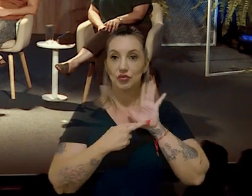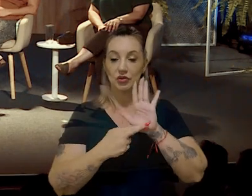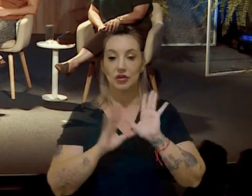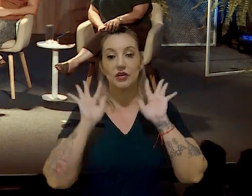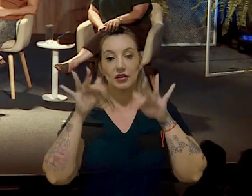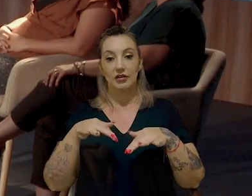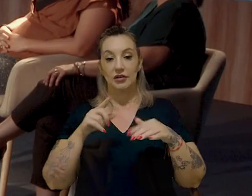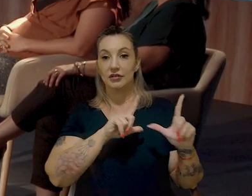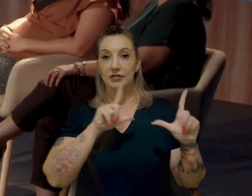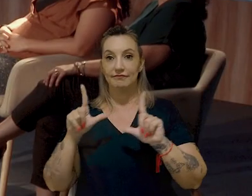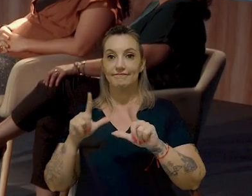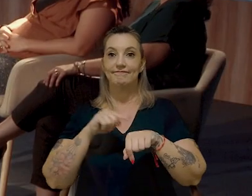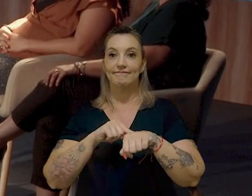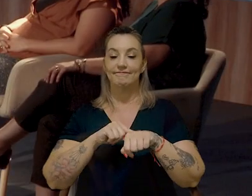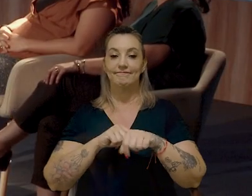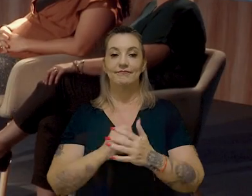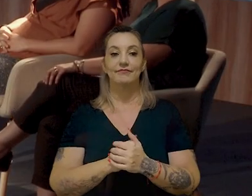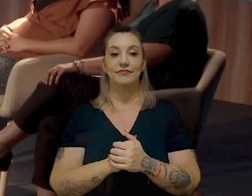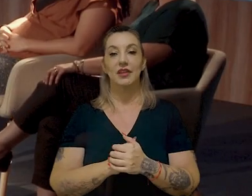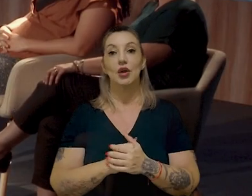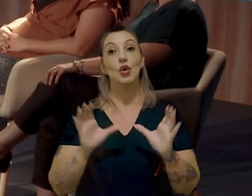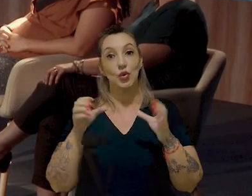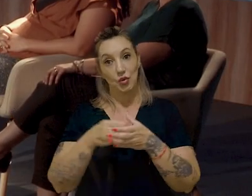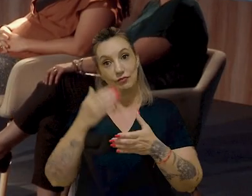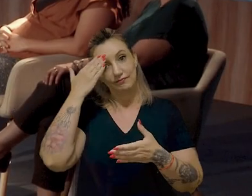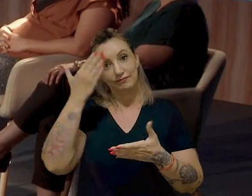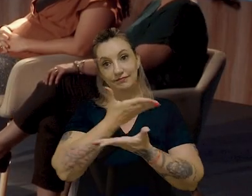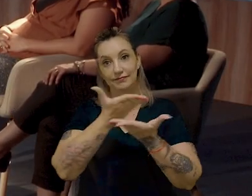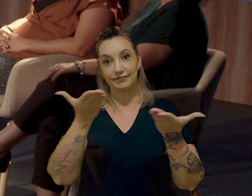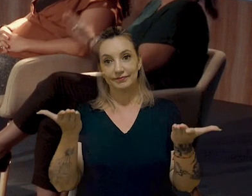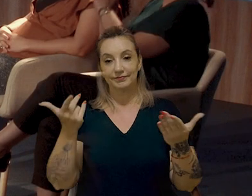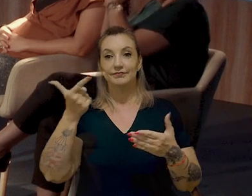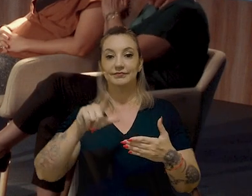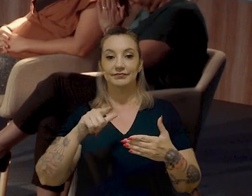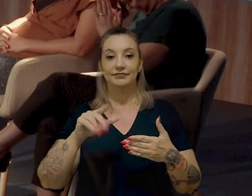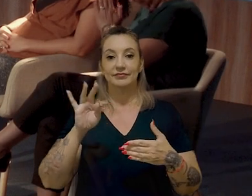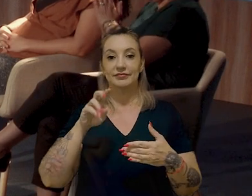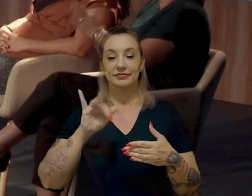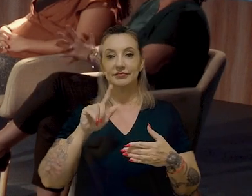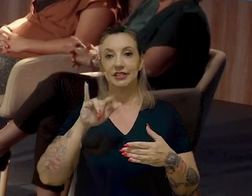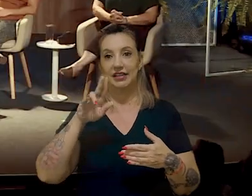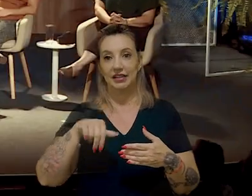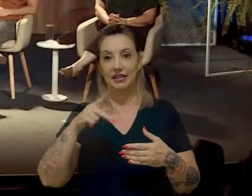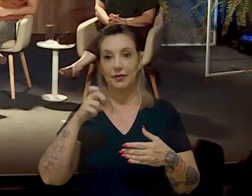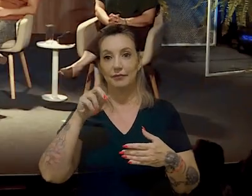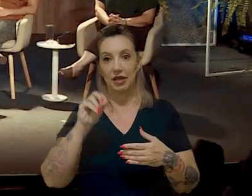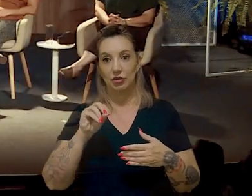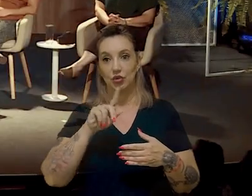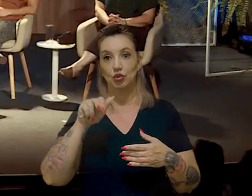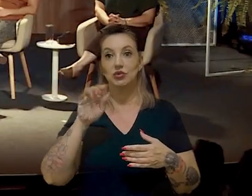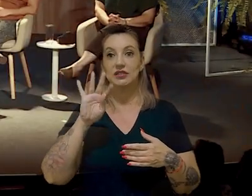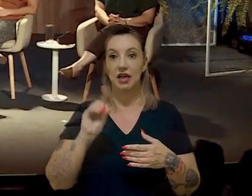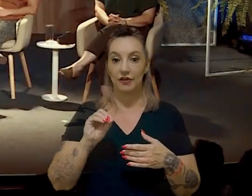ao final aqui do nosso tempo, pelo Instituto e pelo grupo. Eu queria agradecer muitíssimo mais uma vez, Tatiana, Lília, Pedro, Gustavo,